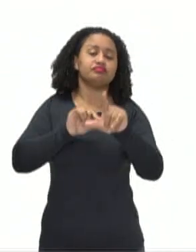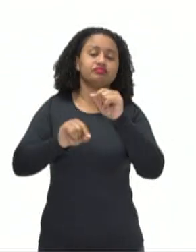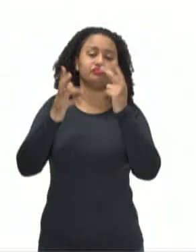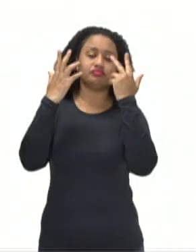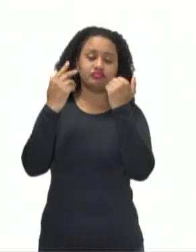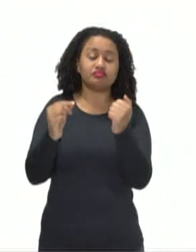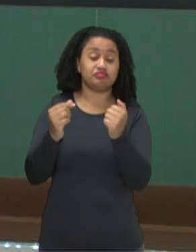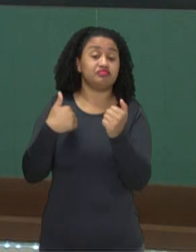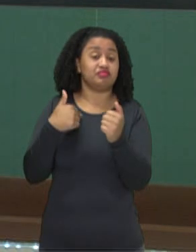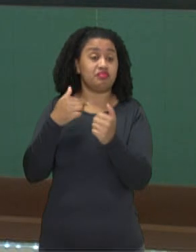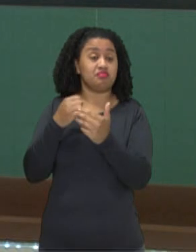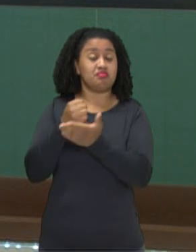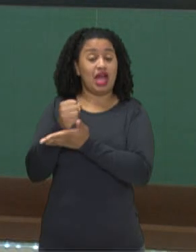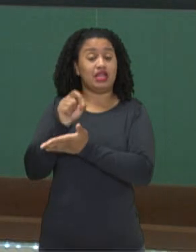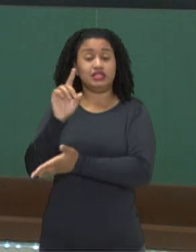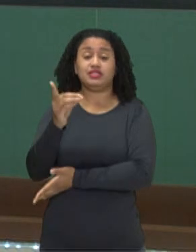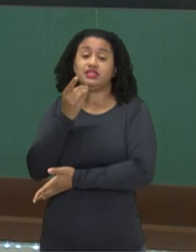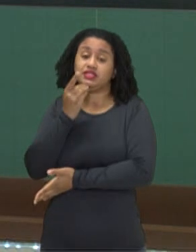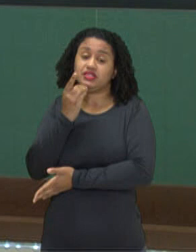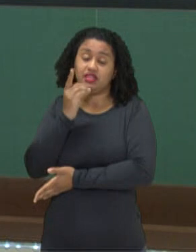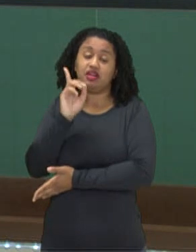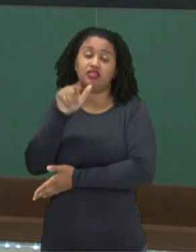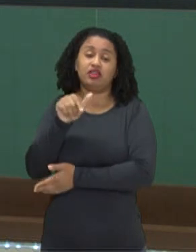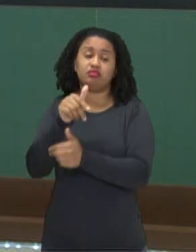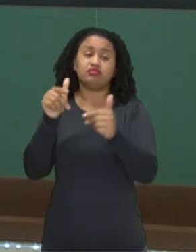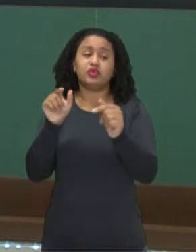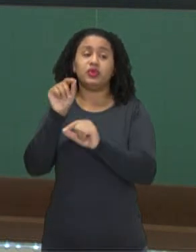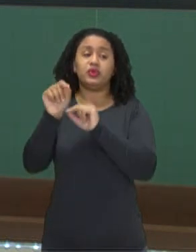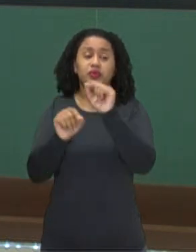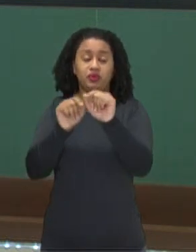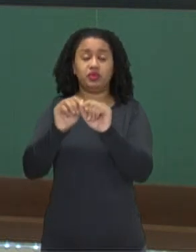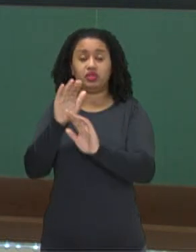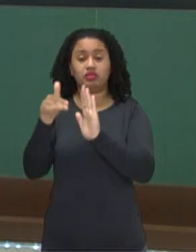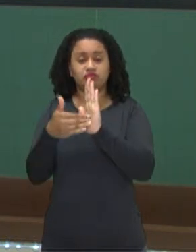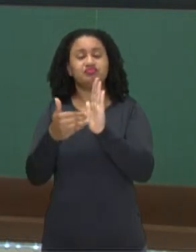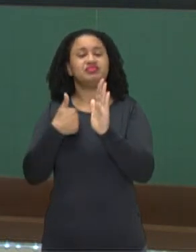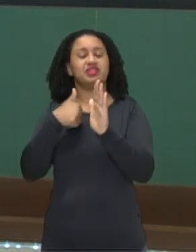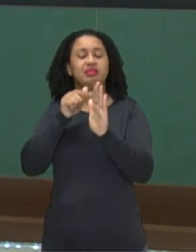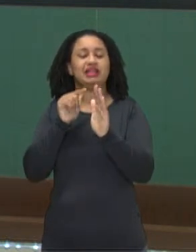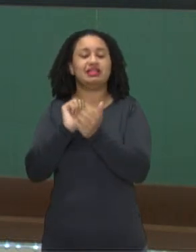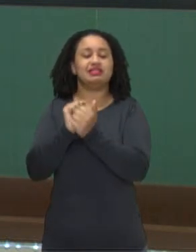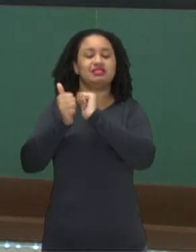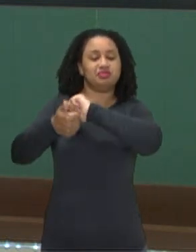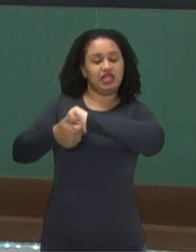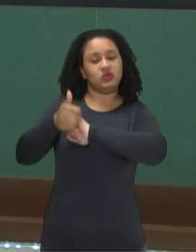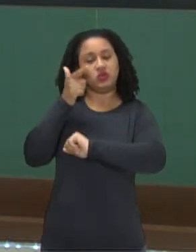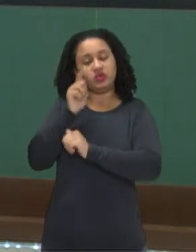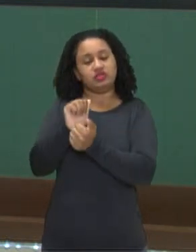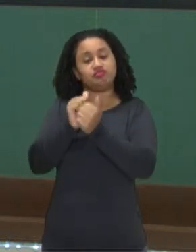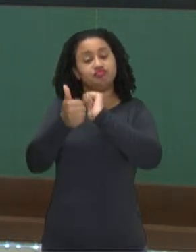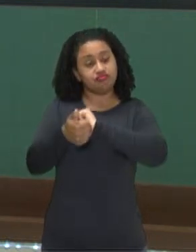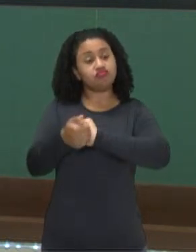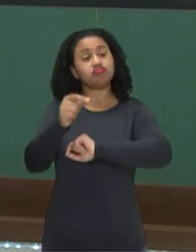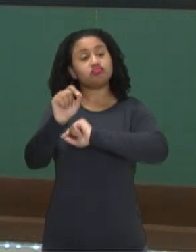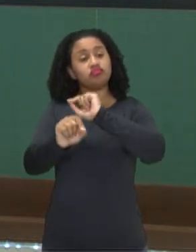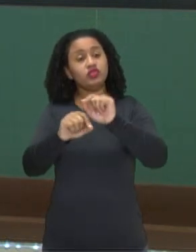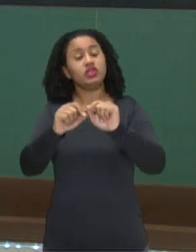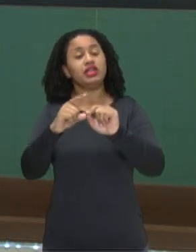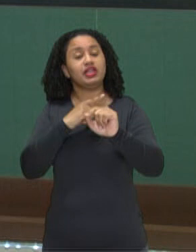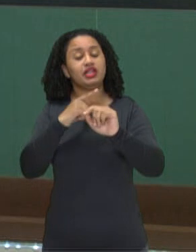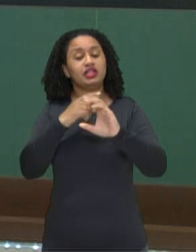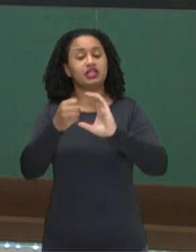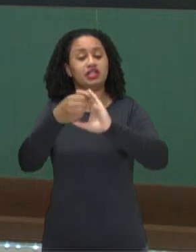natural, segundo o Darwin, é um mecanismo em que os organismos mais adaptados, aqueles que estão com